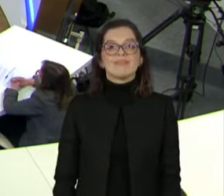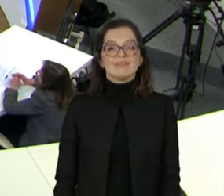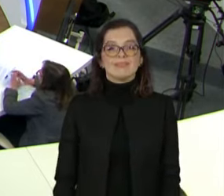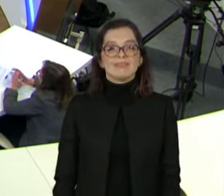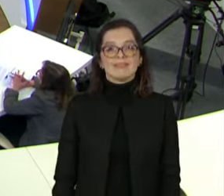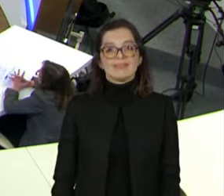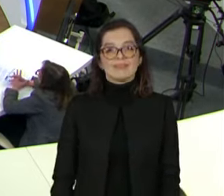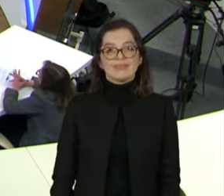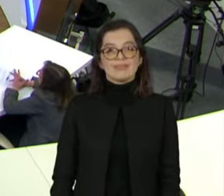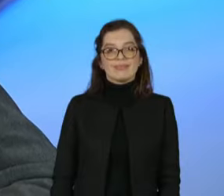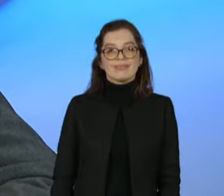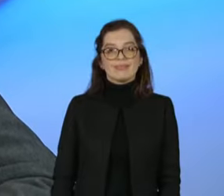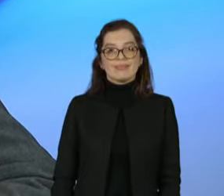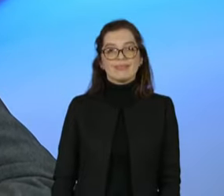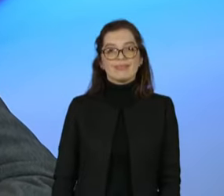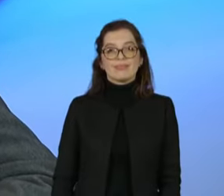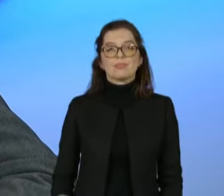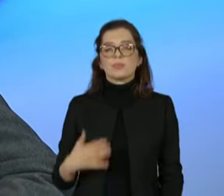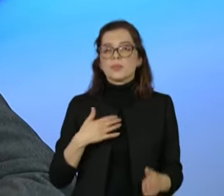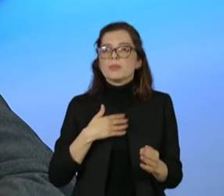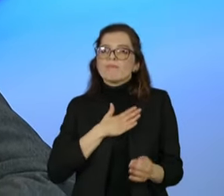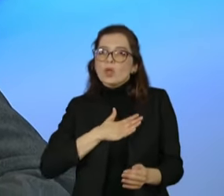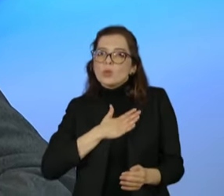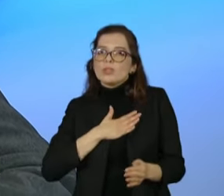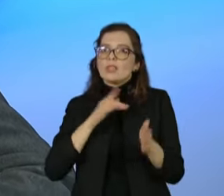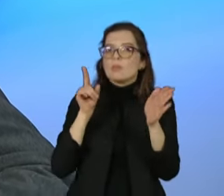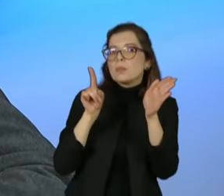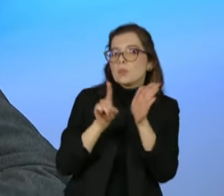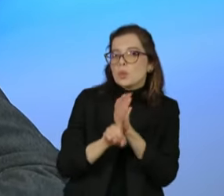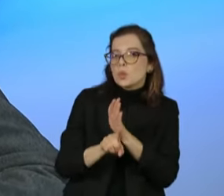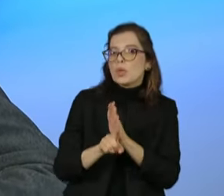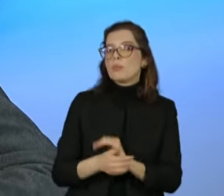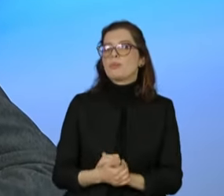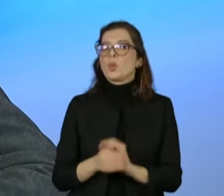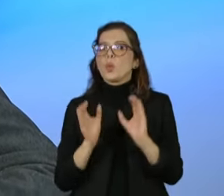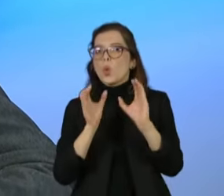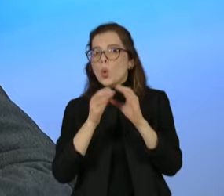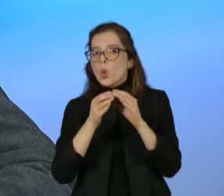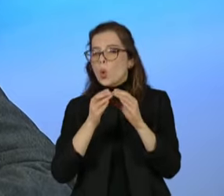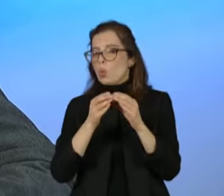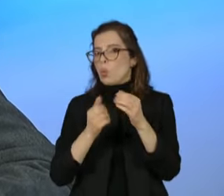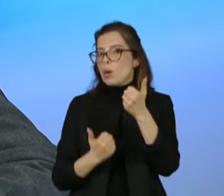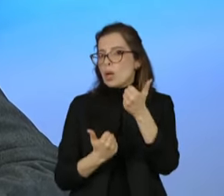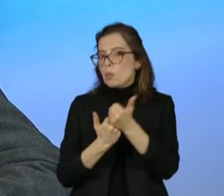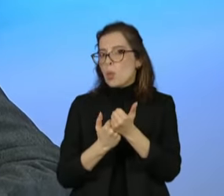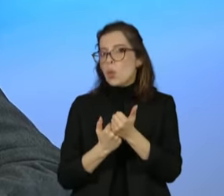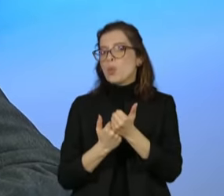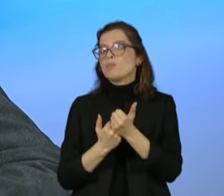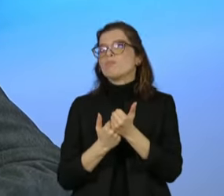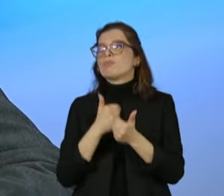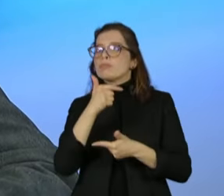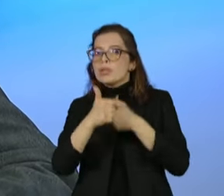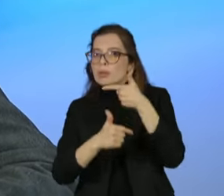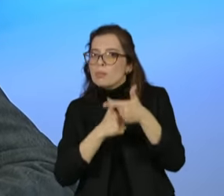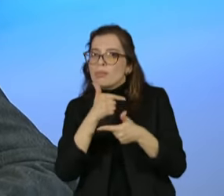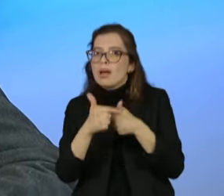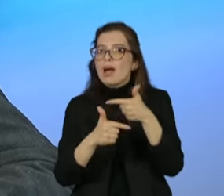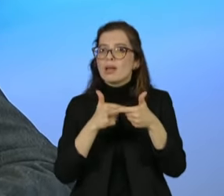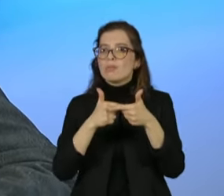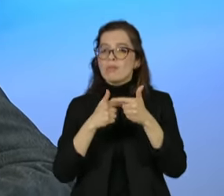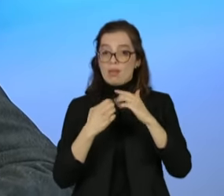Queria perguntar, a senhora tem uma base aí de apoio grande no setor produtivo, entre empresários,